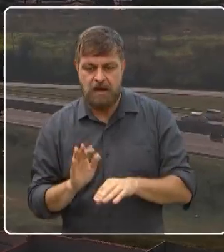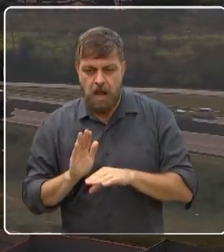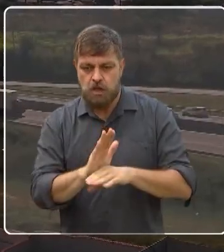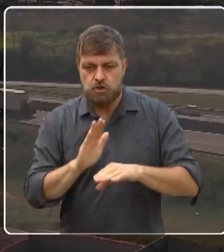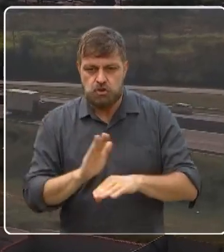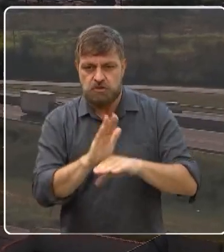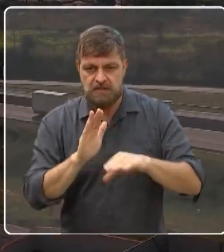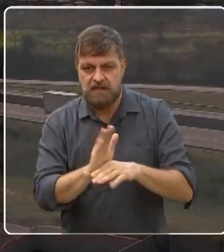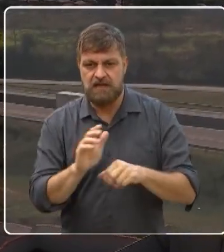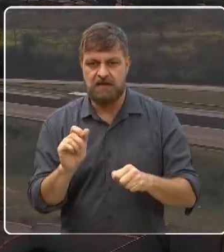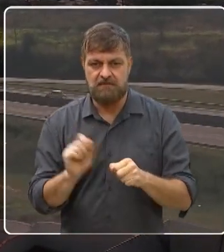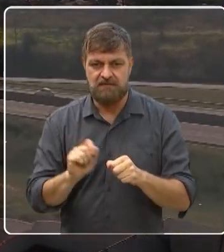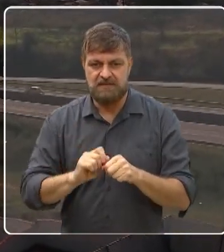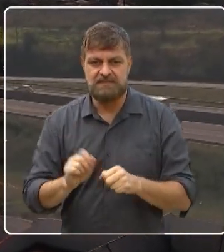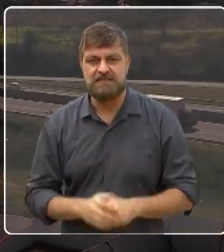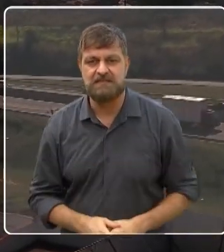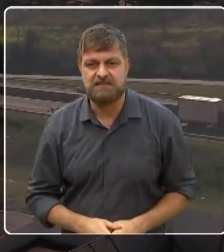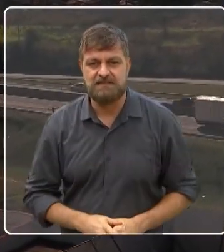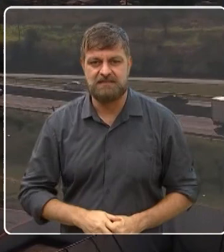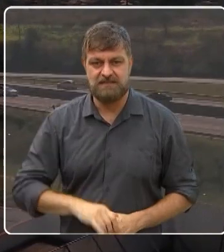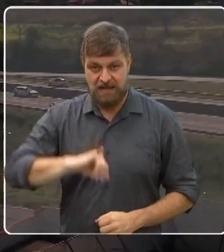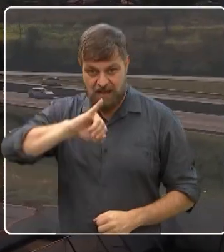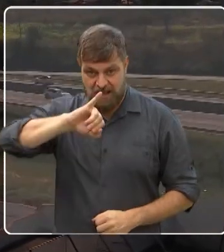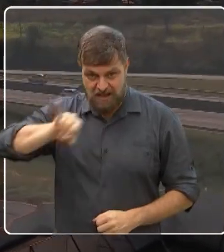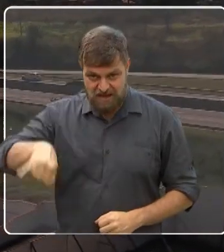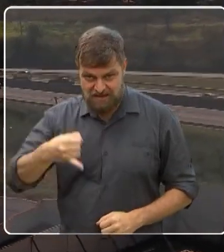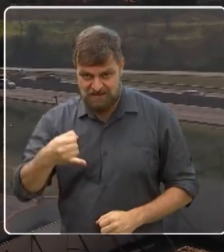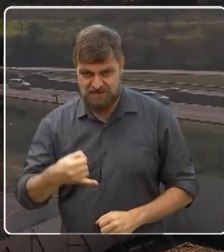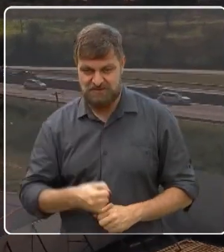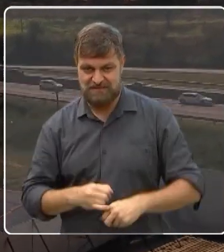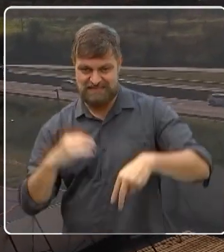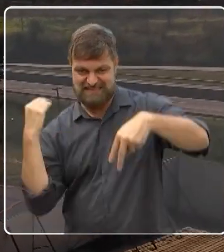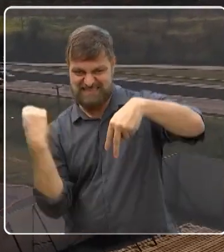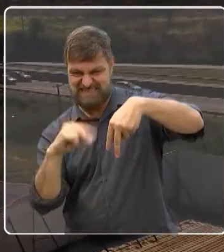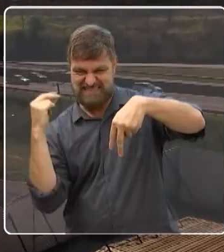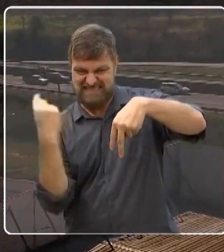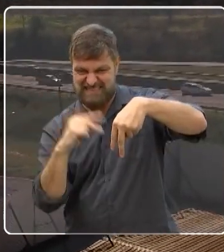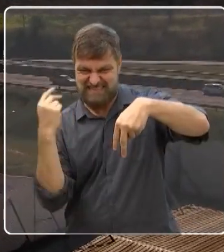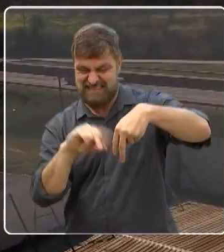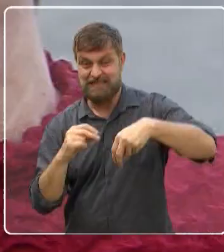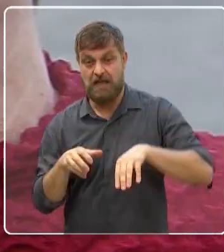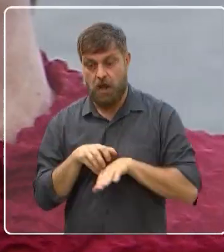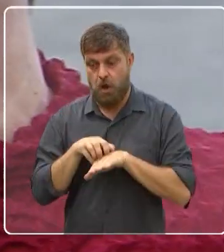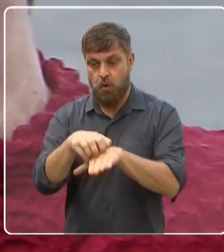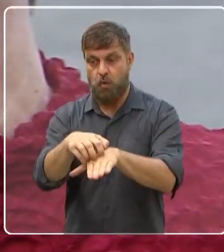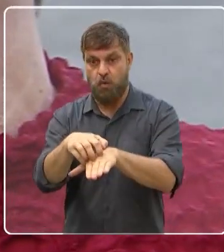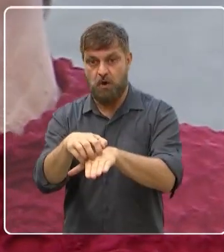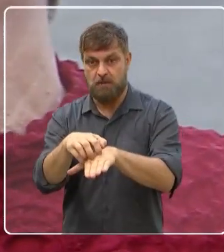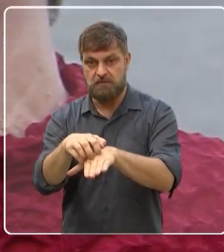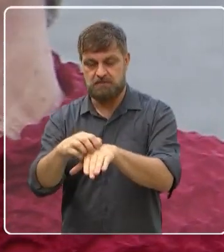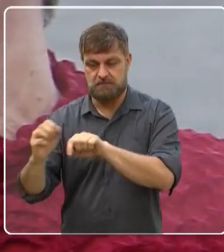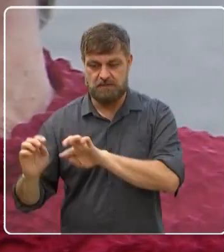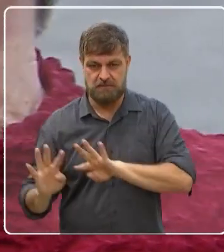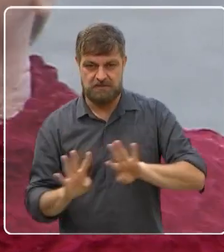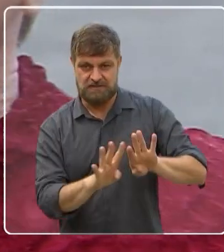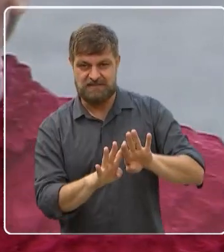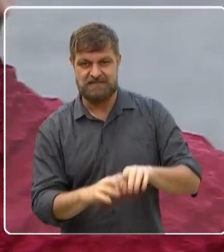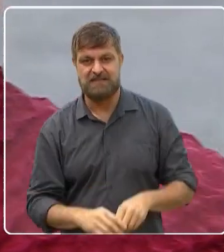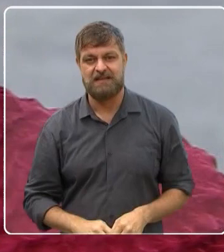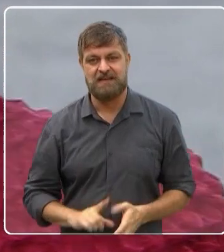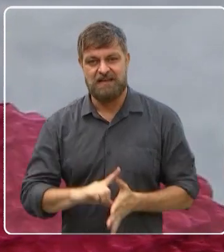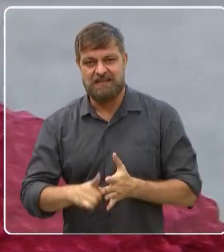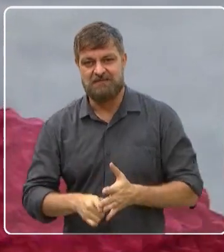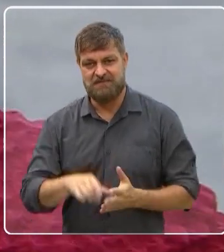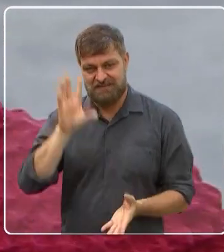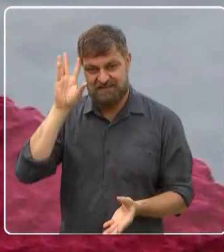Tipo, fazer um Judas pra pôr lá na beira da pista pra ele ficar levantando a mão e os ônibus parava. E no fim